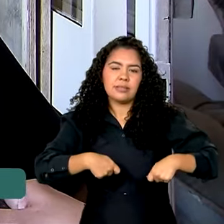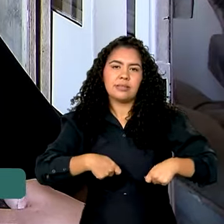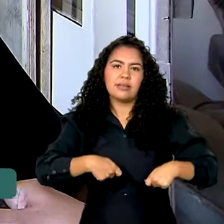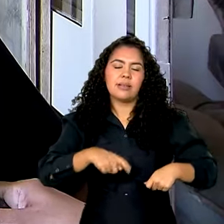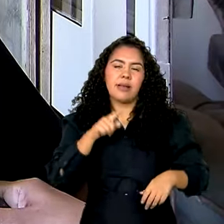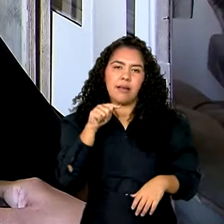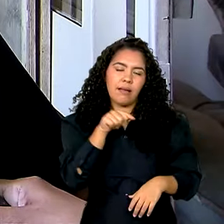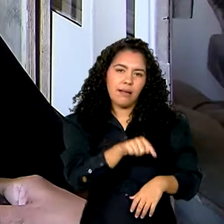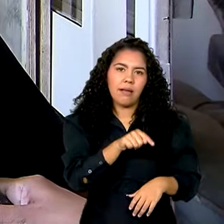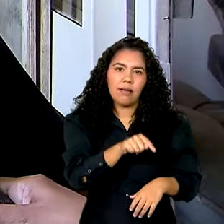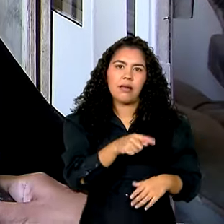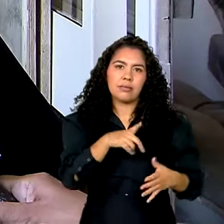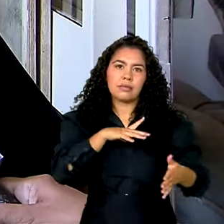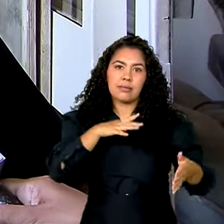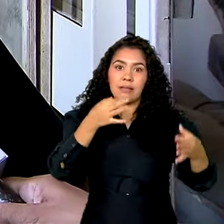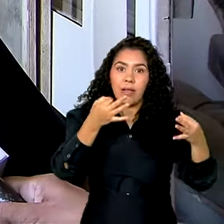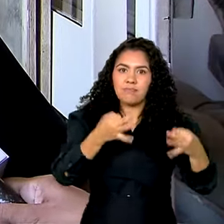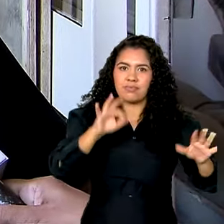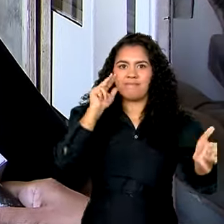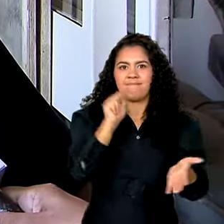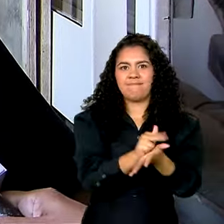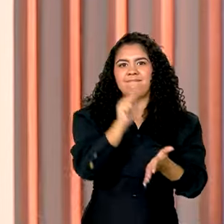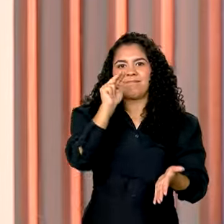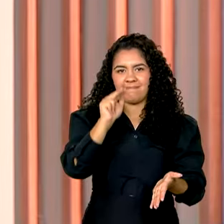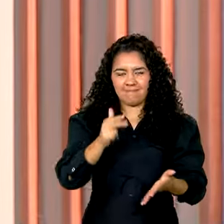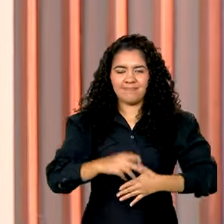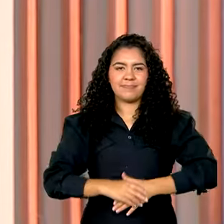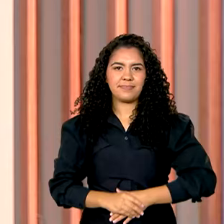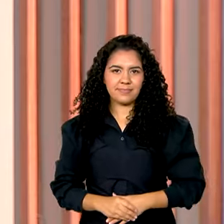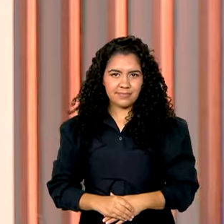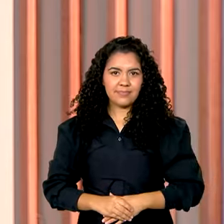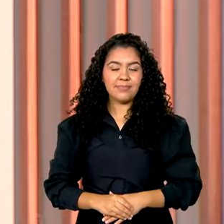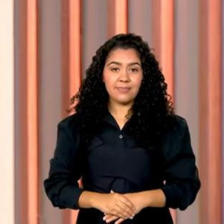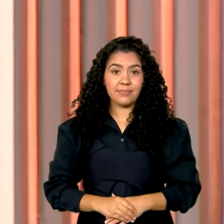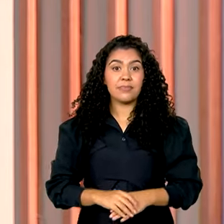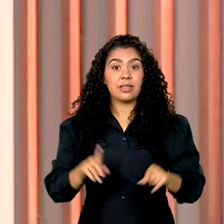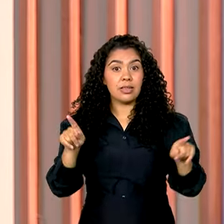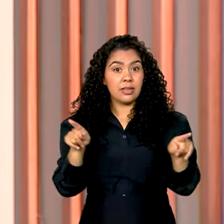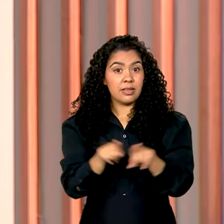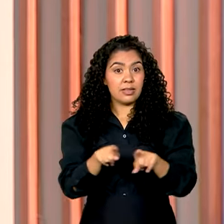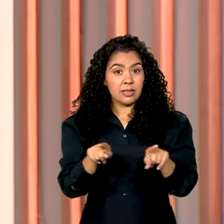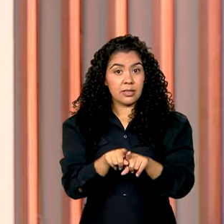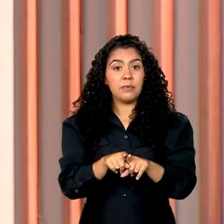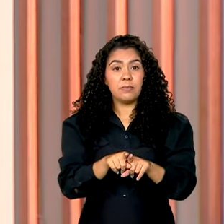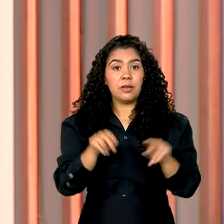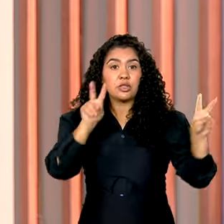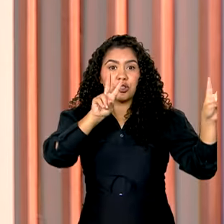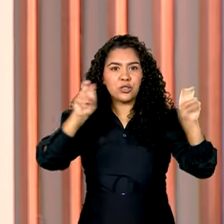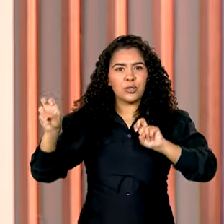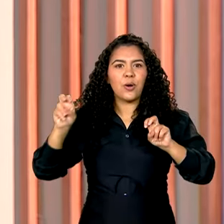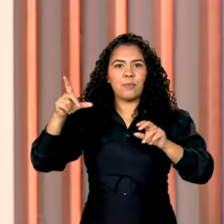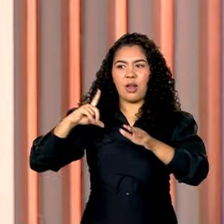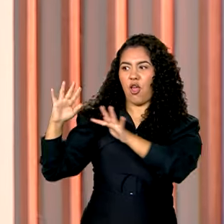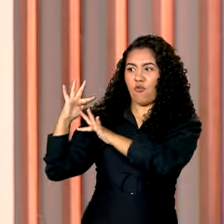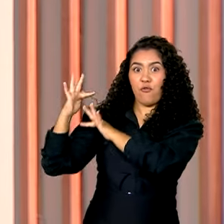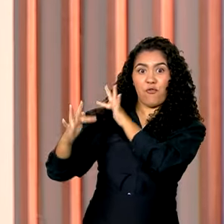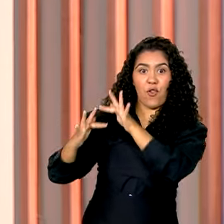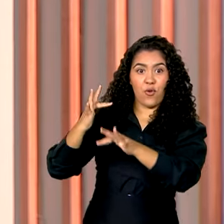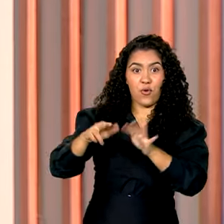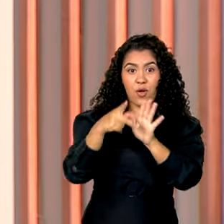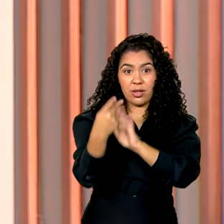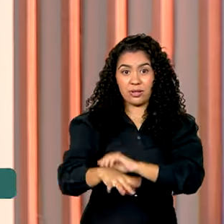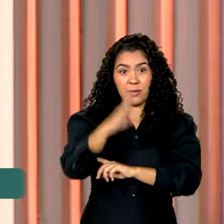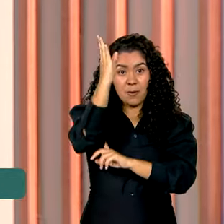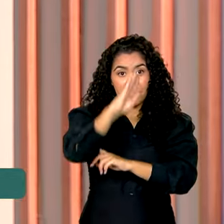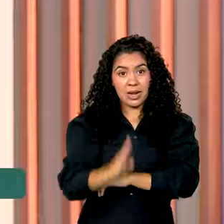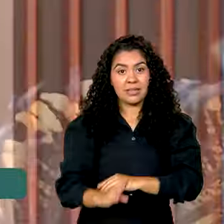uma credencial, uma certificação. E uma das maiores manifestações folclóricas do Brasil, o